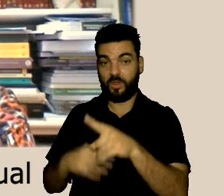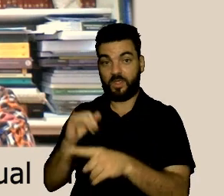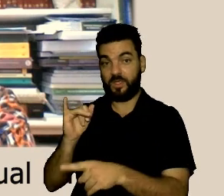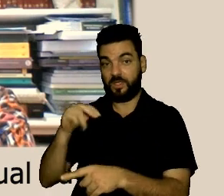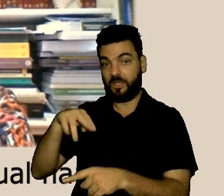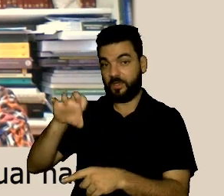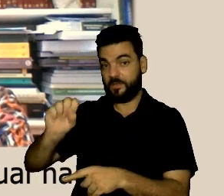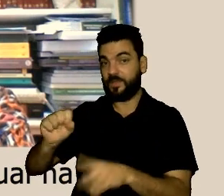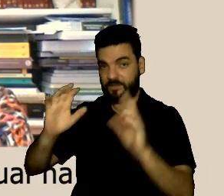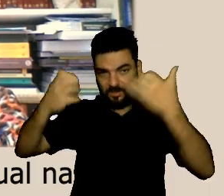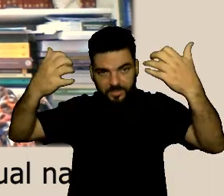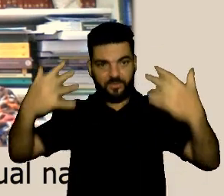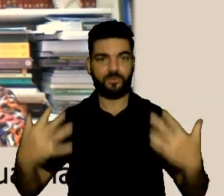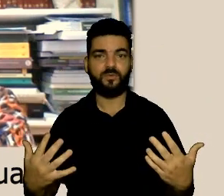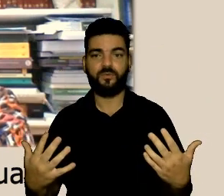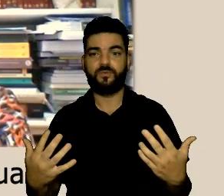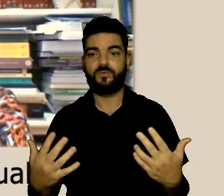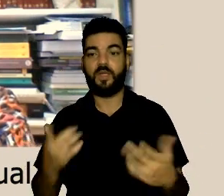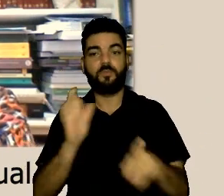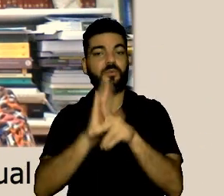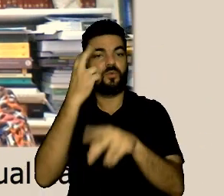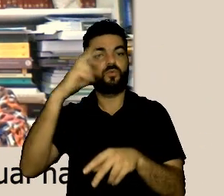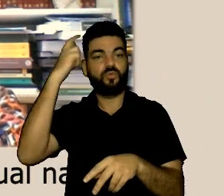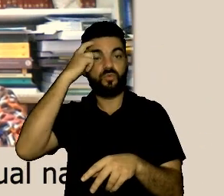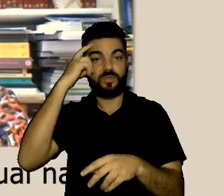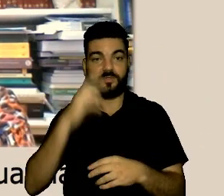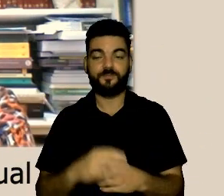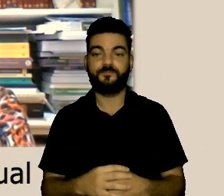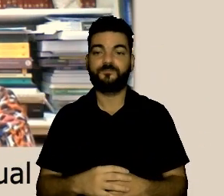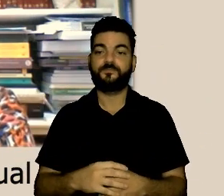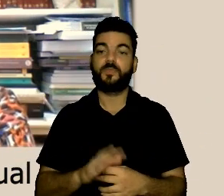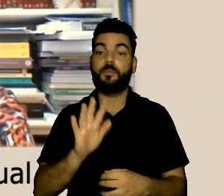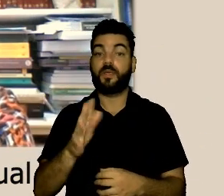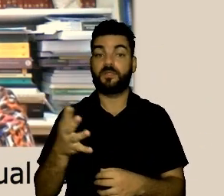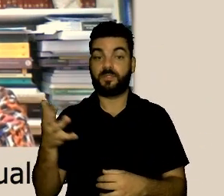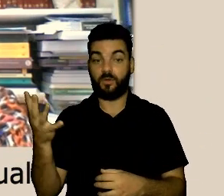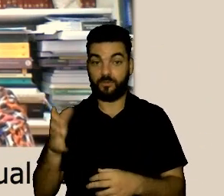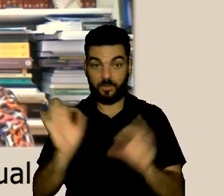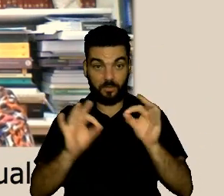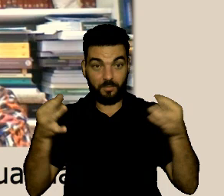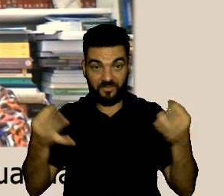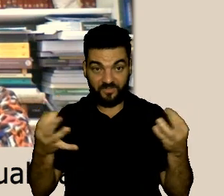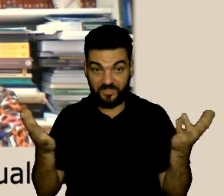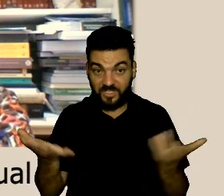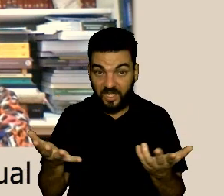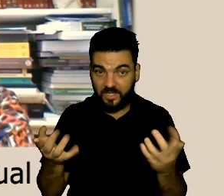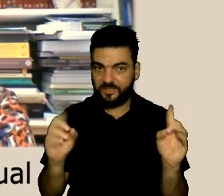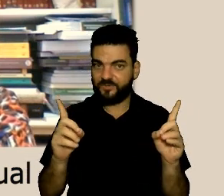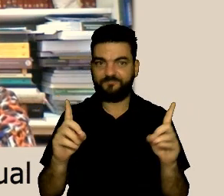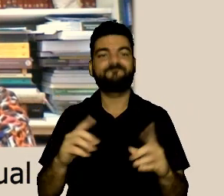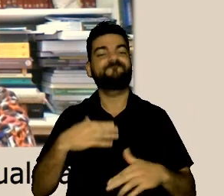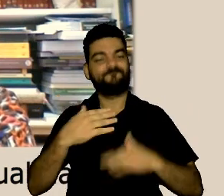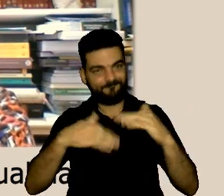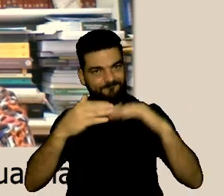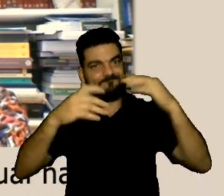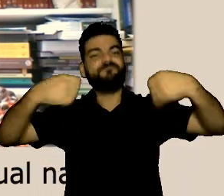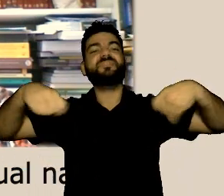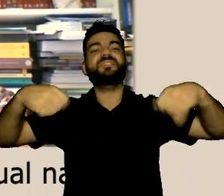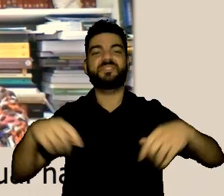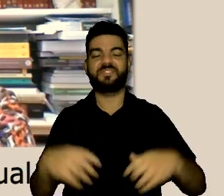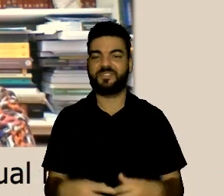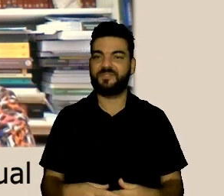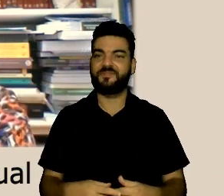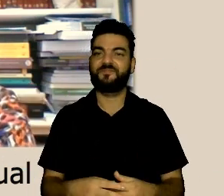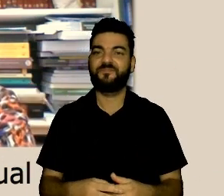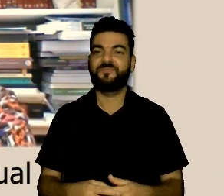assédio né então eu acho que doutor Inês colocou muito bem essa questão é da cultura agora nós